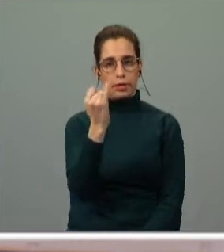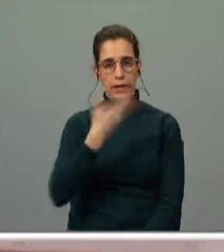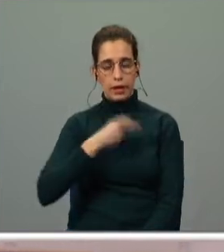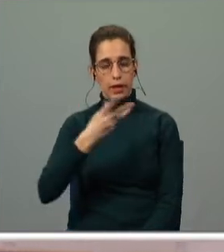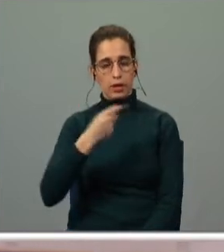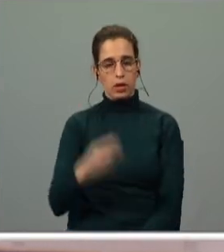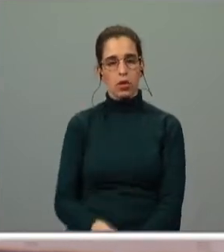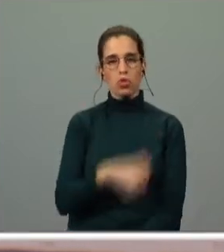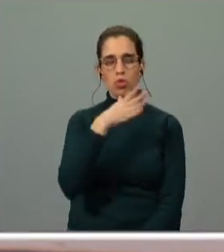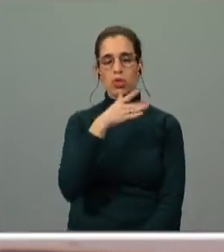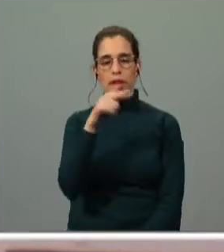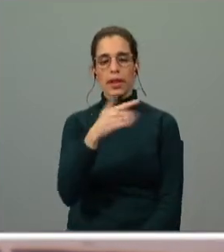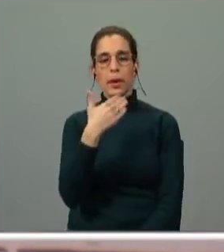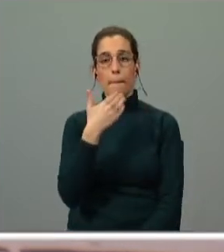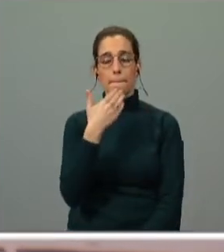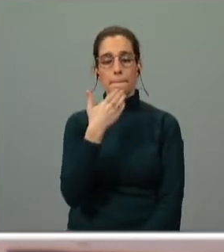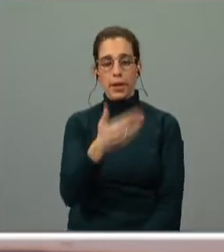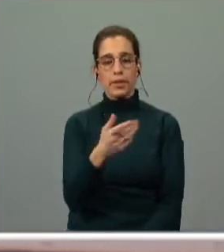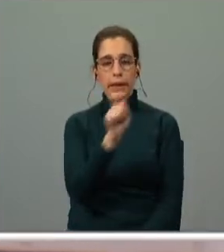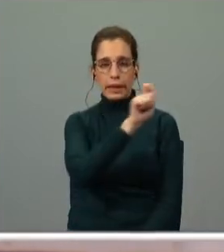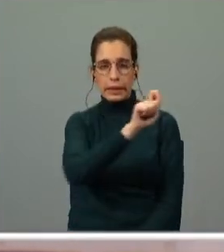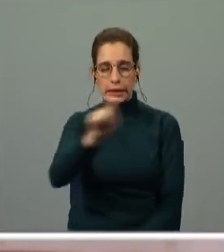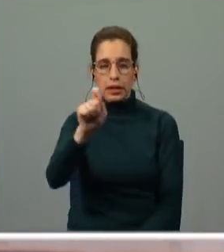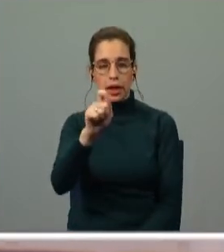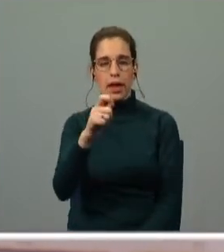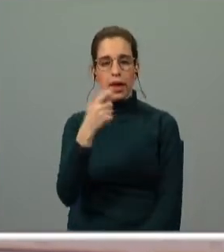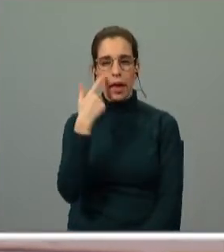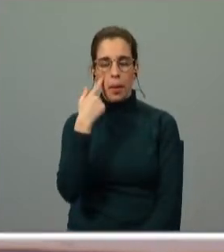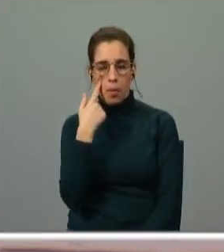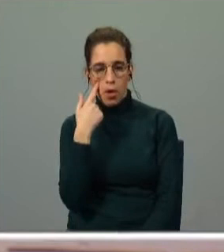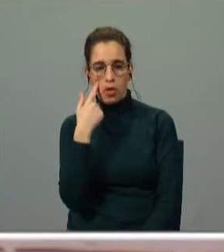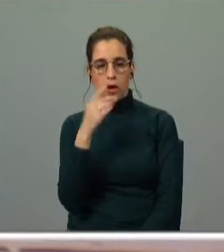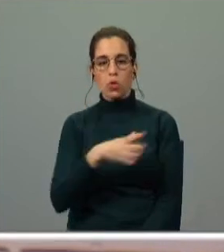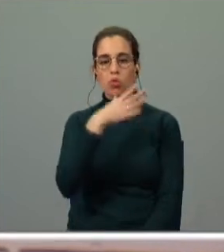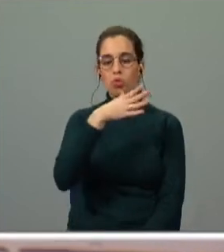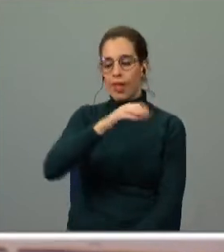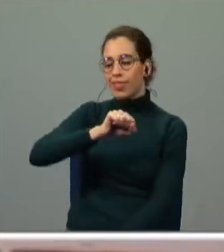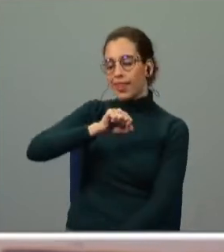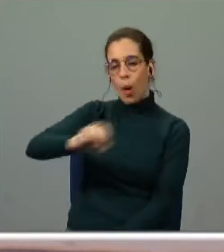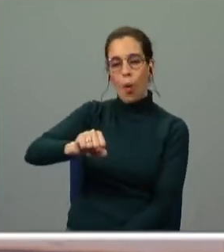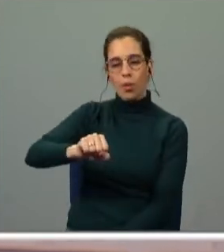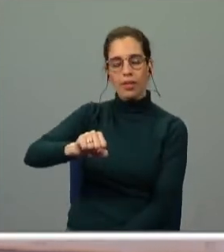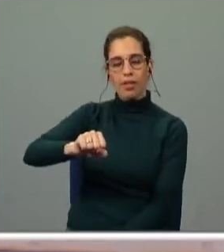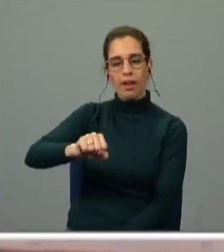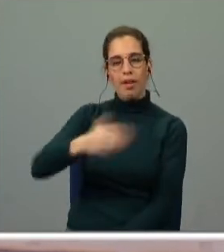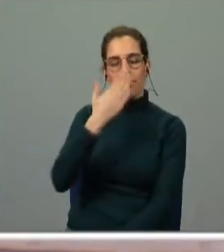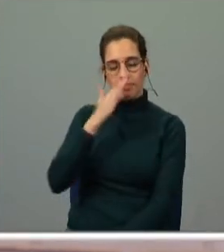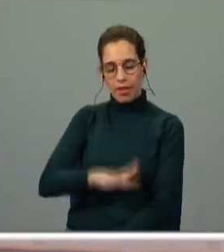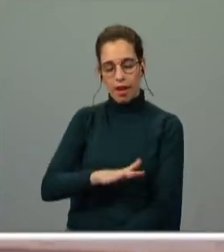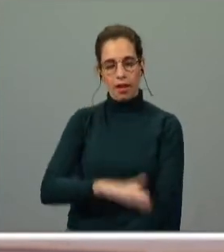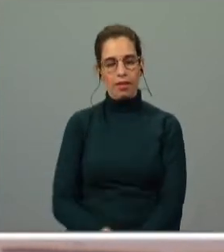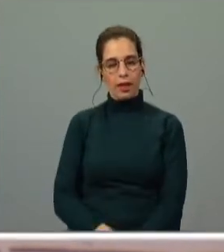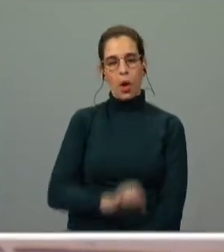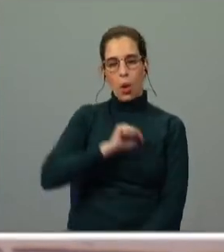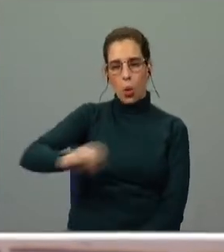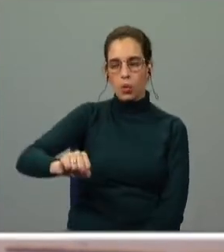mais precisamente que sublinhe, aquelas que mostram que o narrador está contra esta atitude, está contra